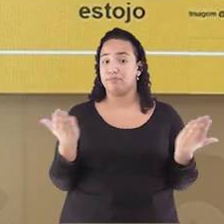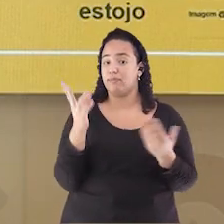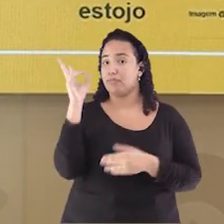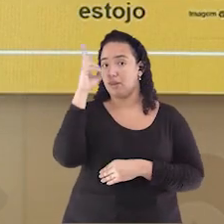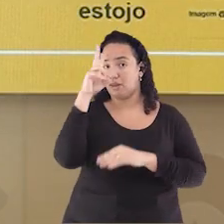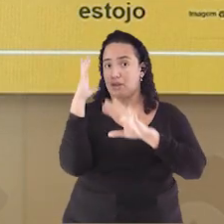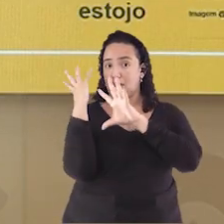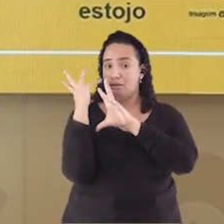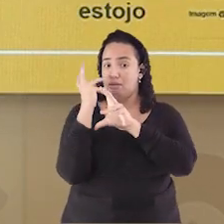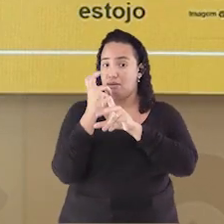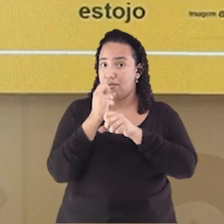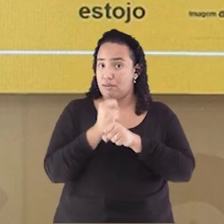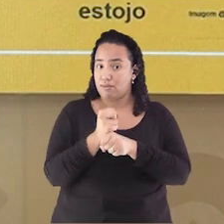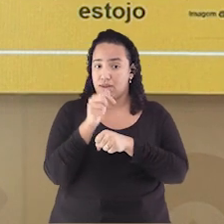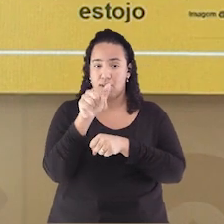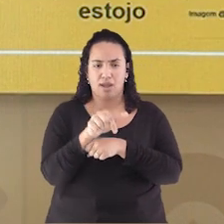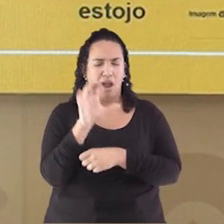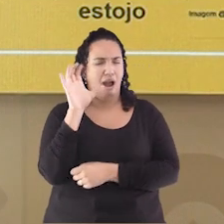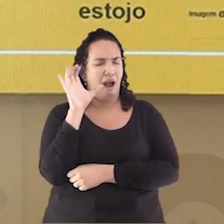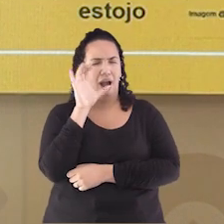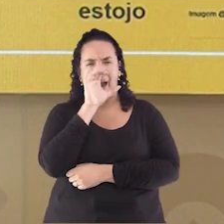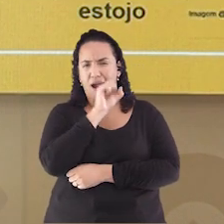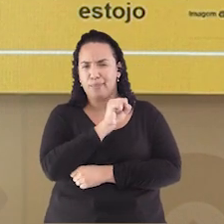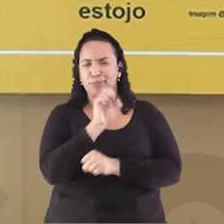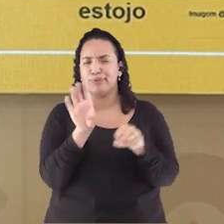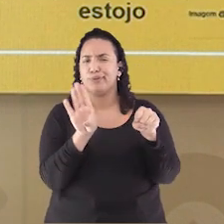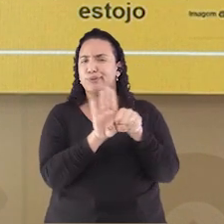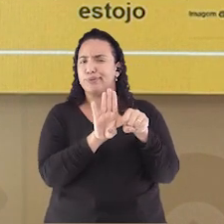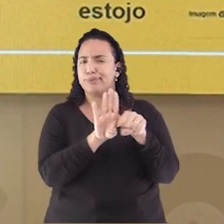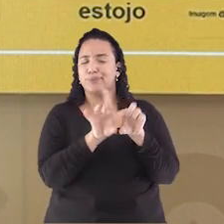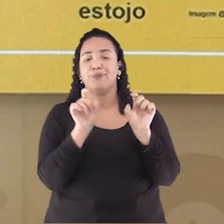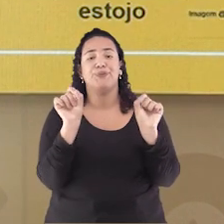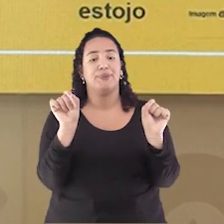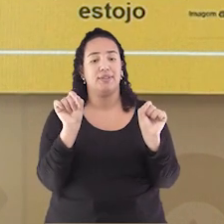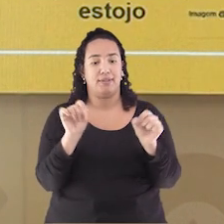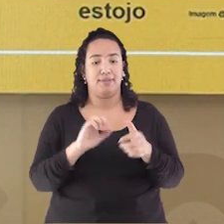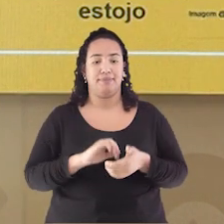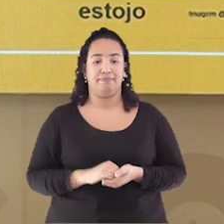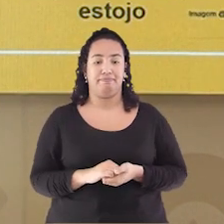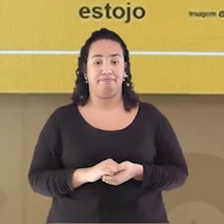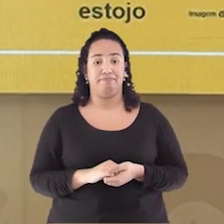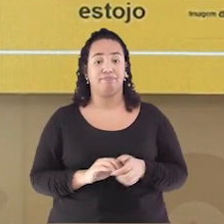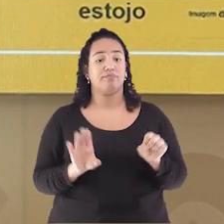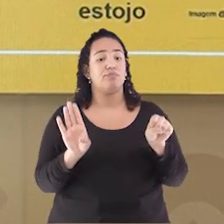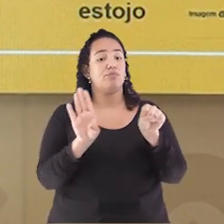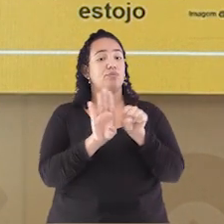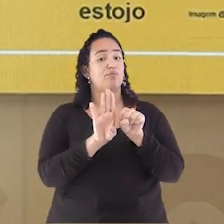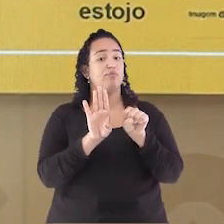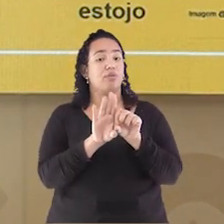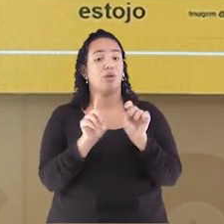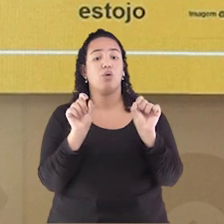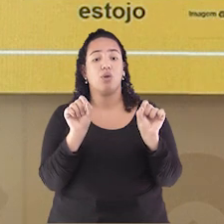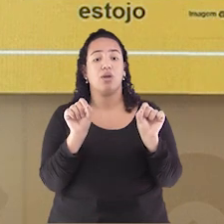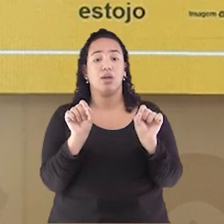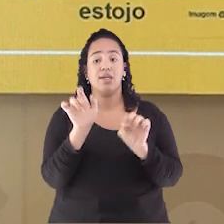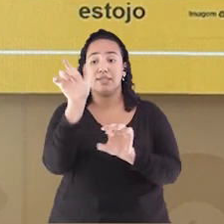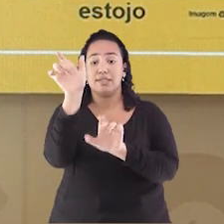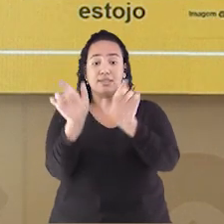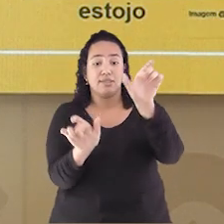relembrar De uma forma Bem rápida O que é substantivo Substantivo